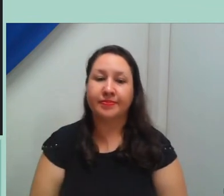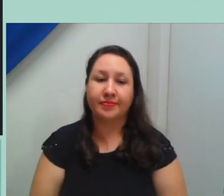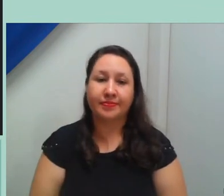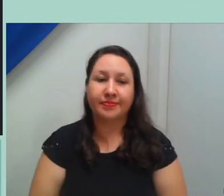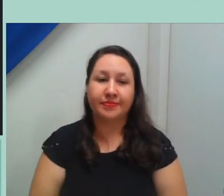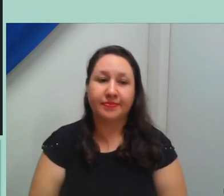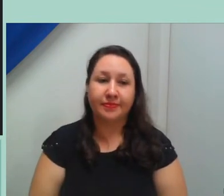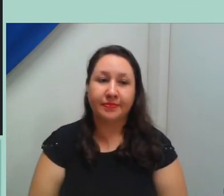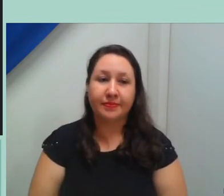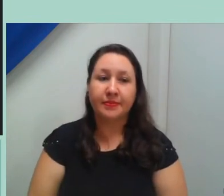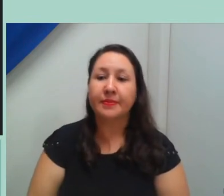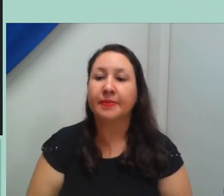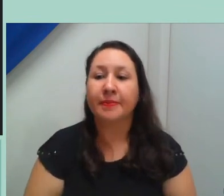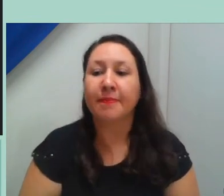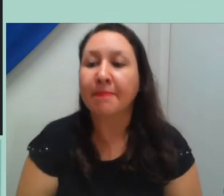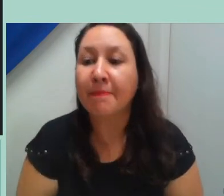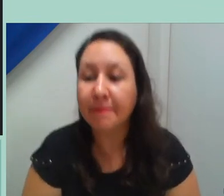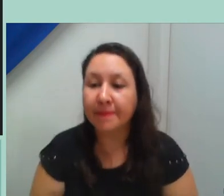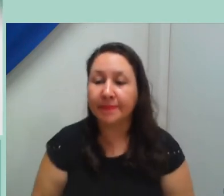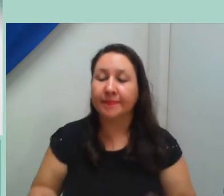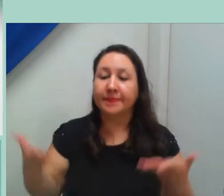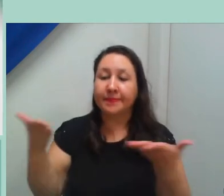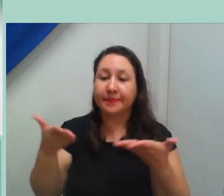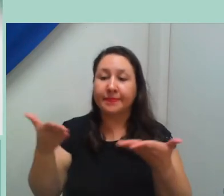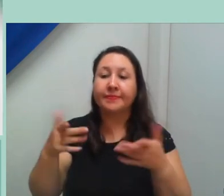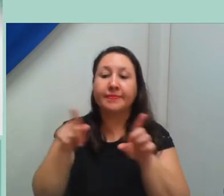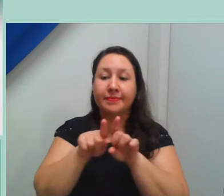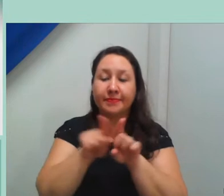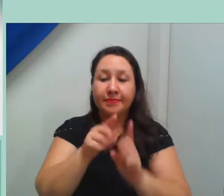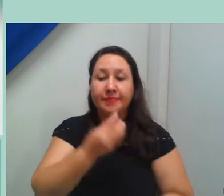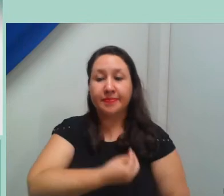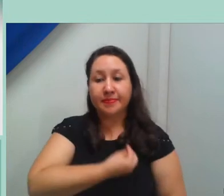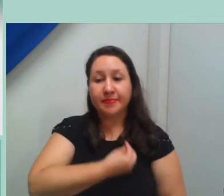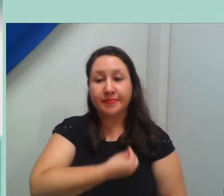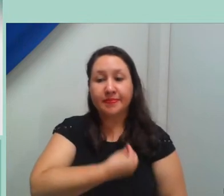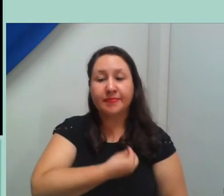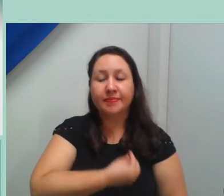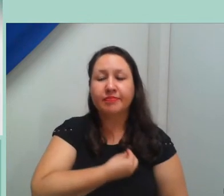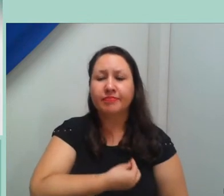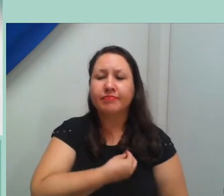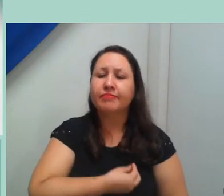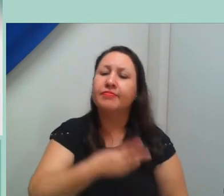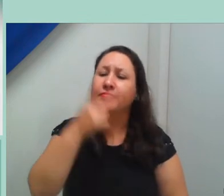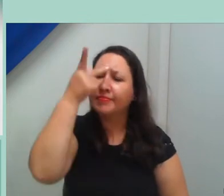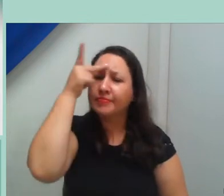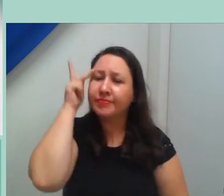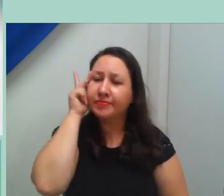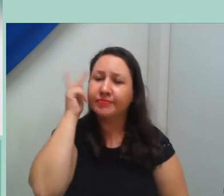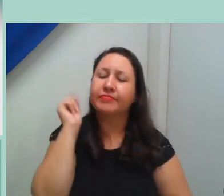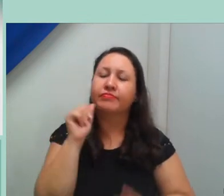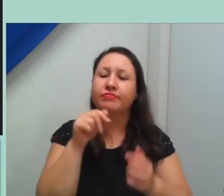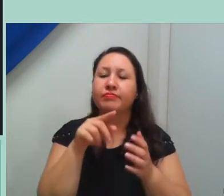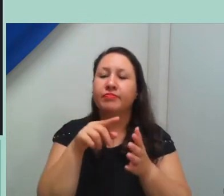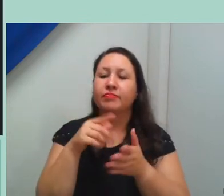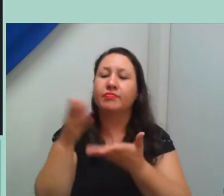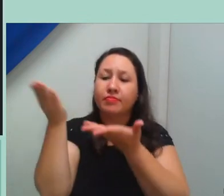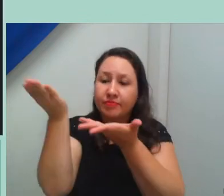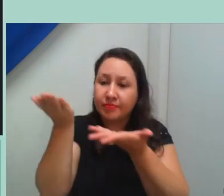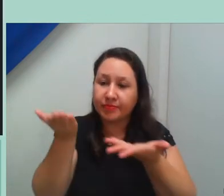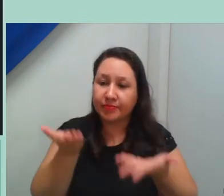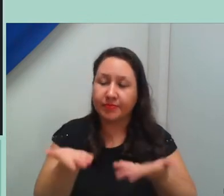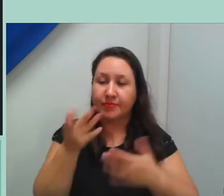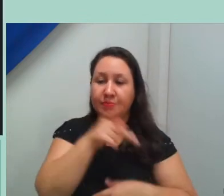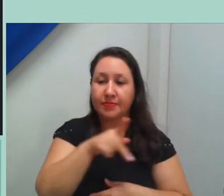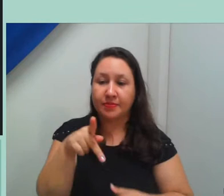Participa ainda conosco o diretor de pesquisa e pós-graduação, professor doutor José Marlo Araújo de Azevedo,